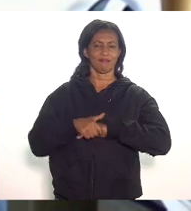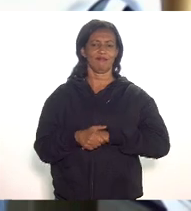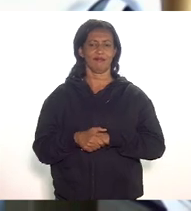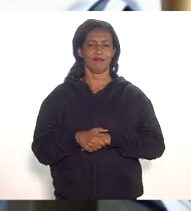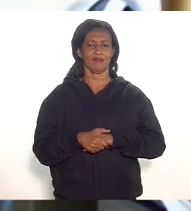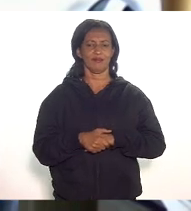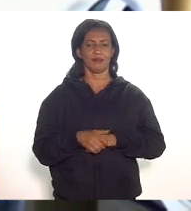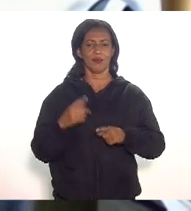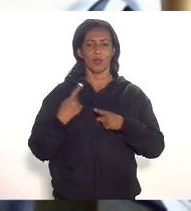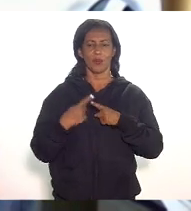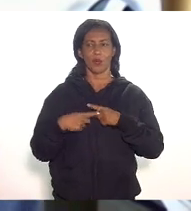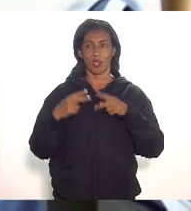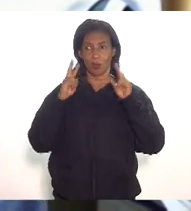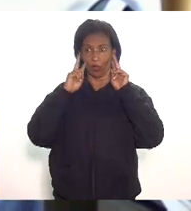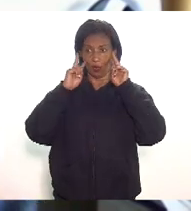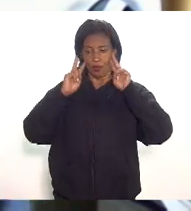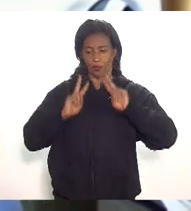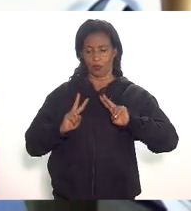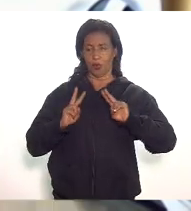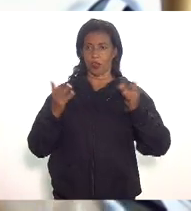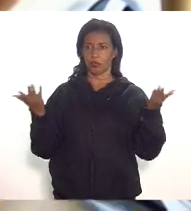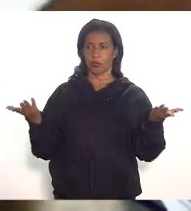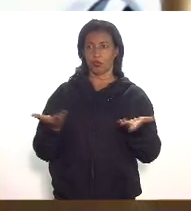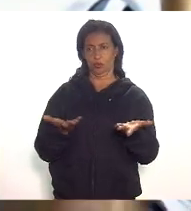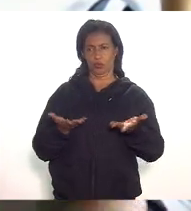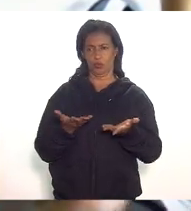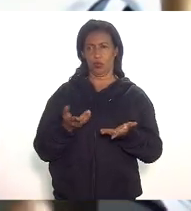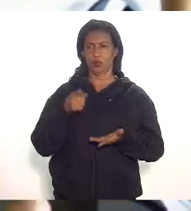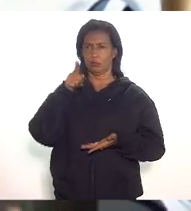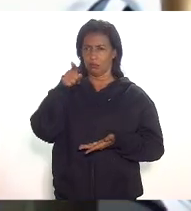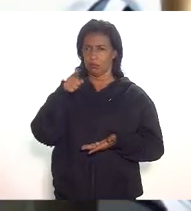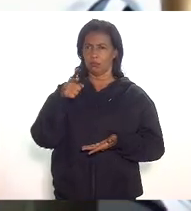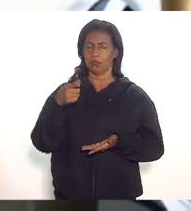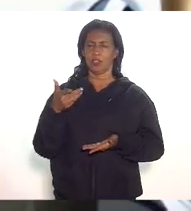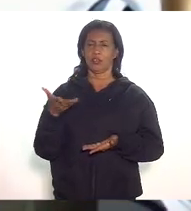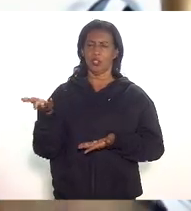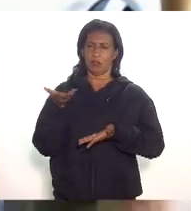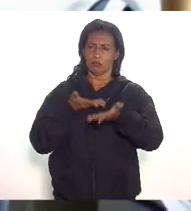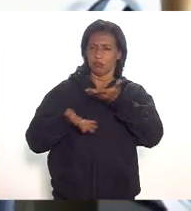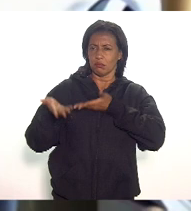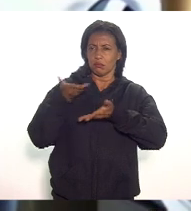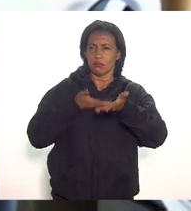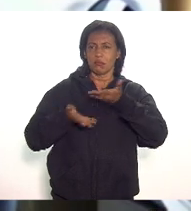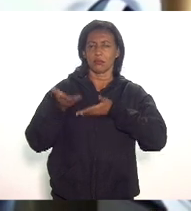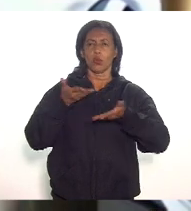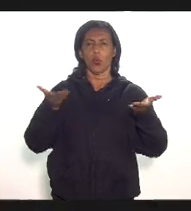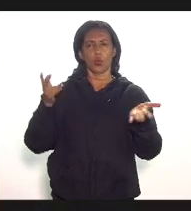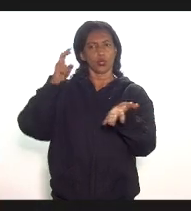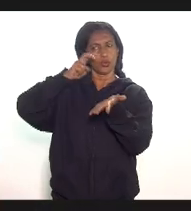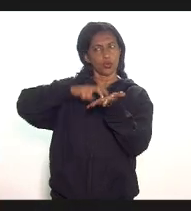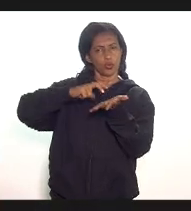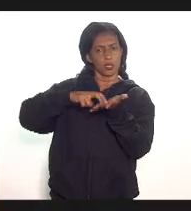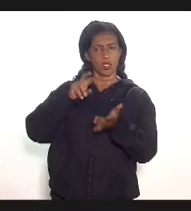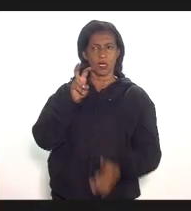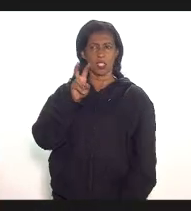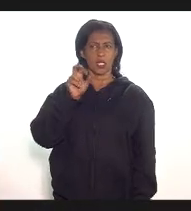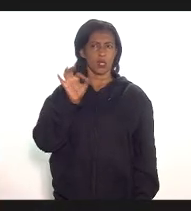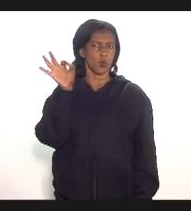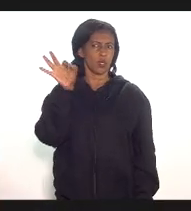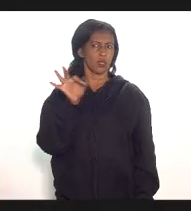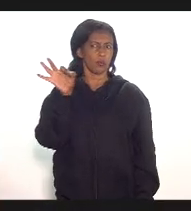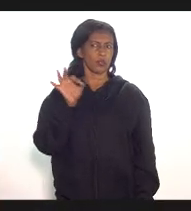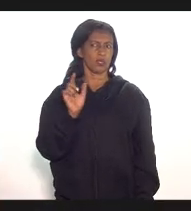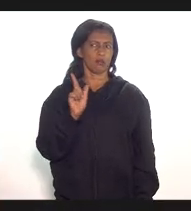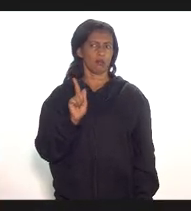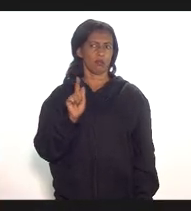porque o que eu vejo hoje e a senhora participou da audiência pública hoje pela manhã 50% do nosso